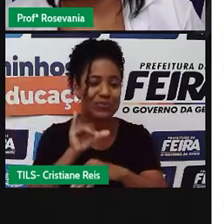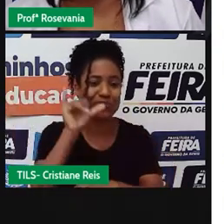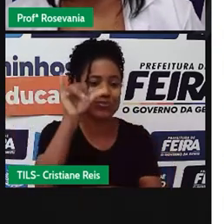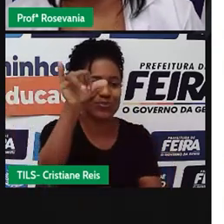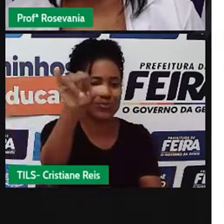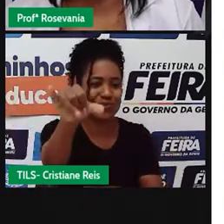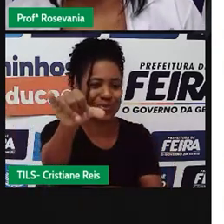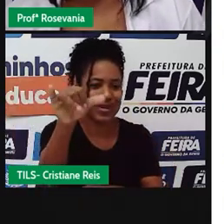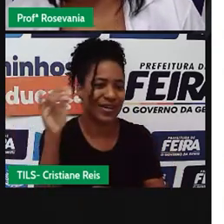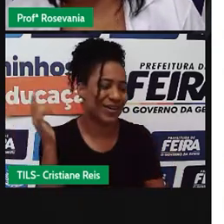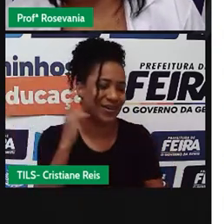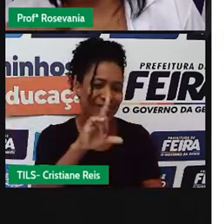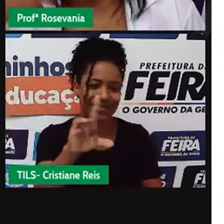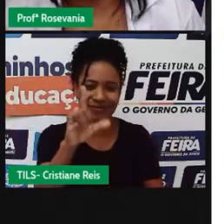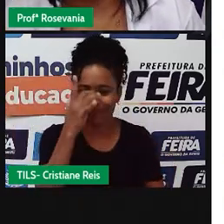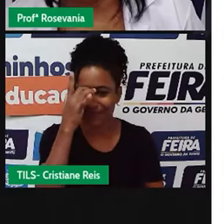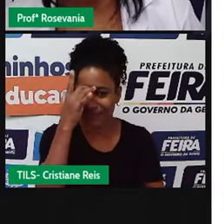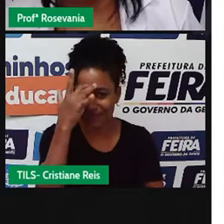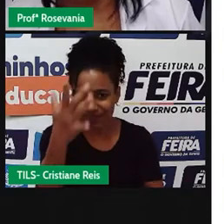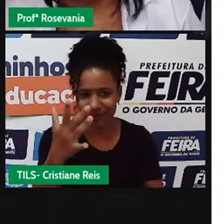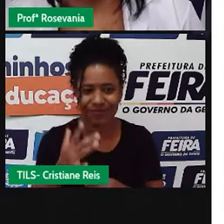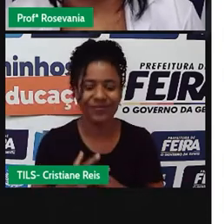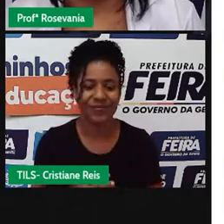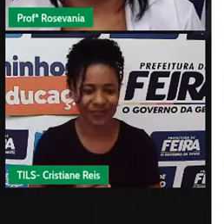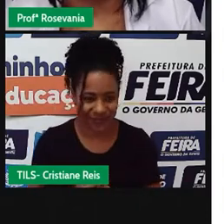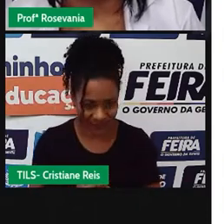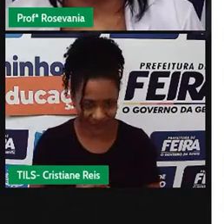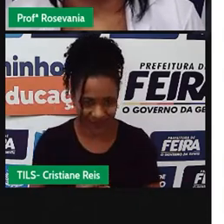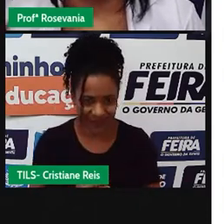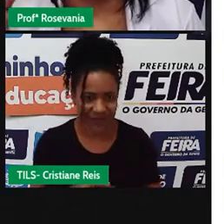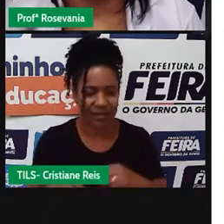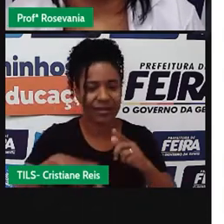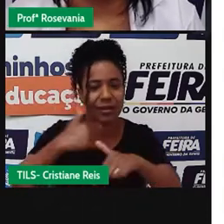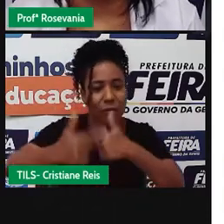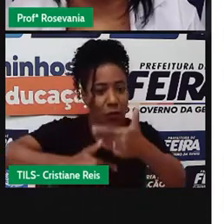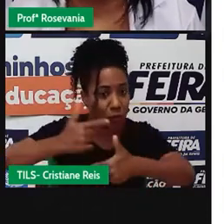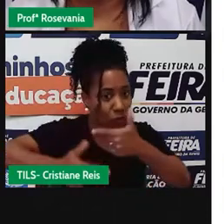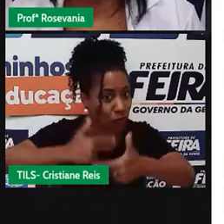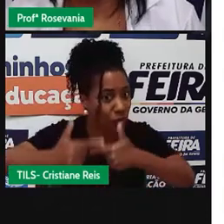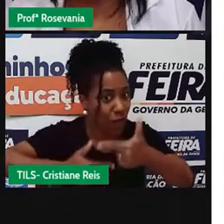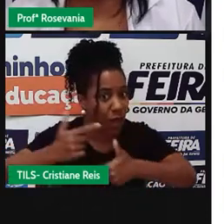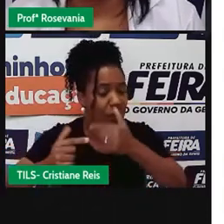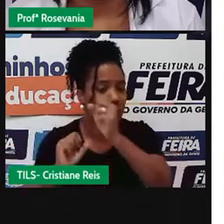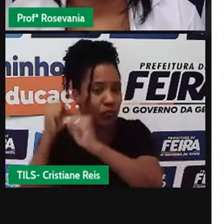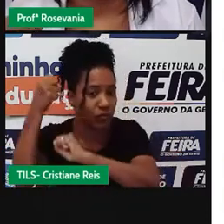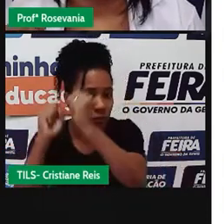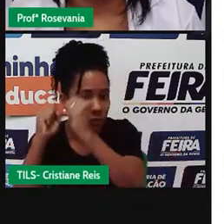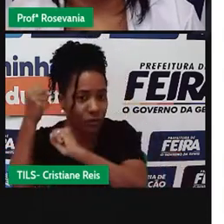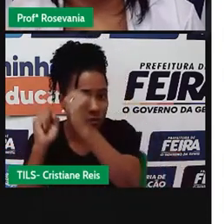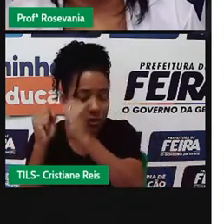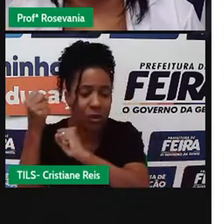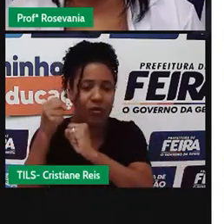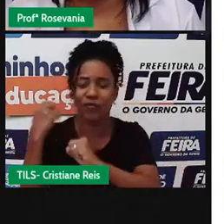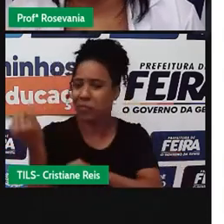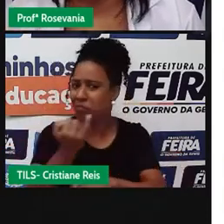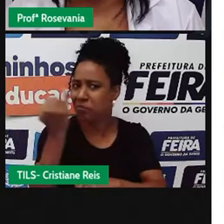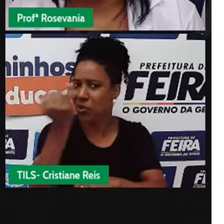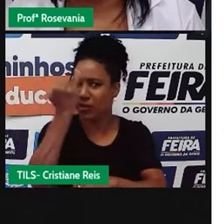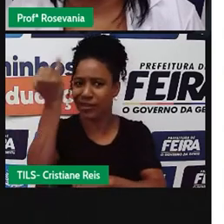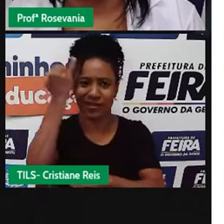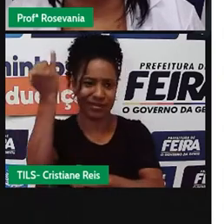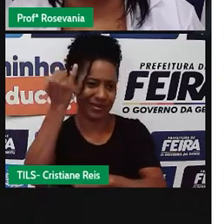a gente ouve, né, um avanço na produção, na comercialização, no